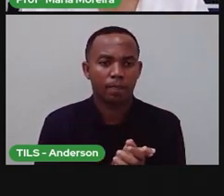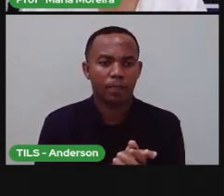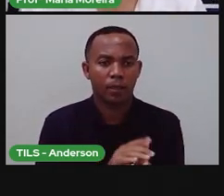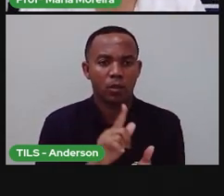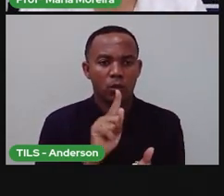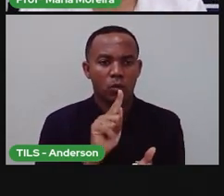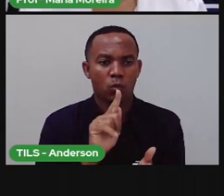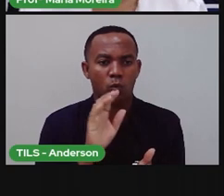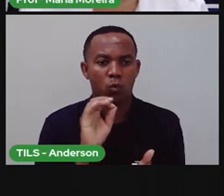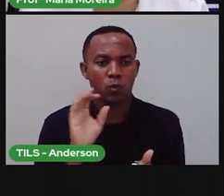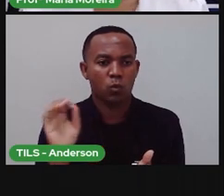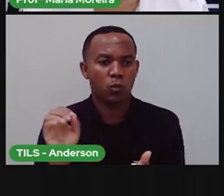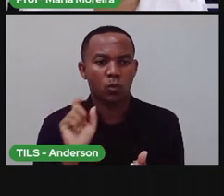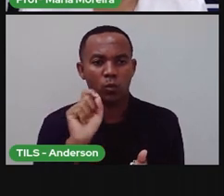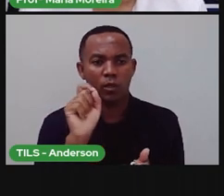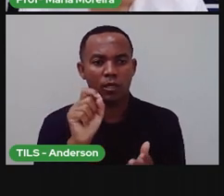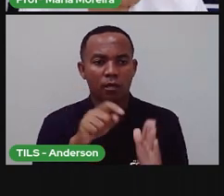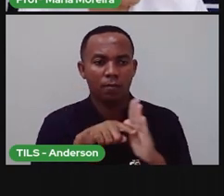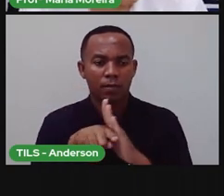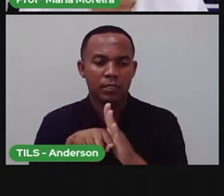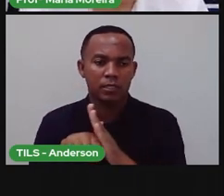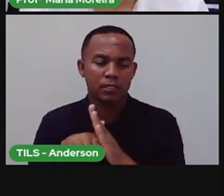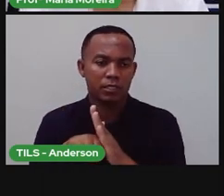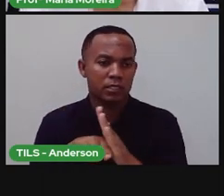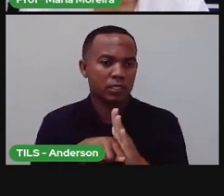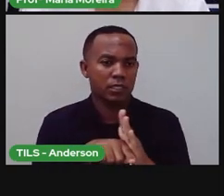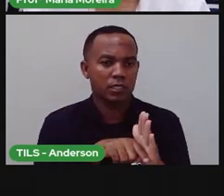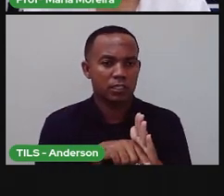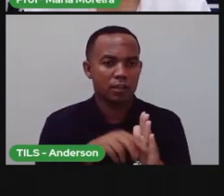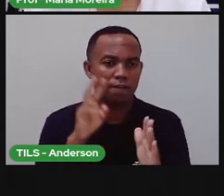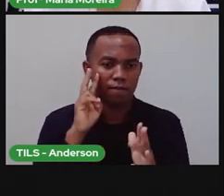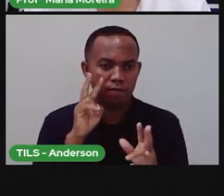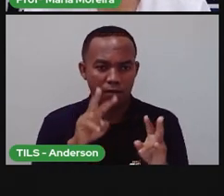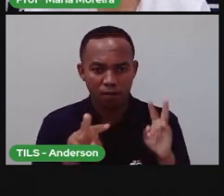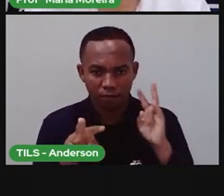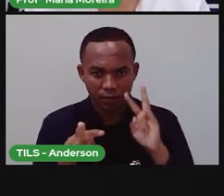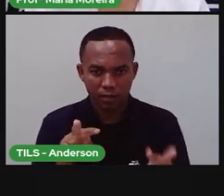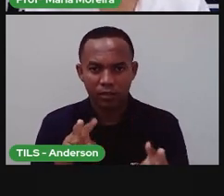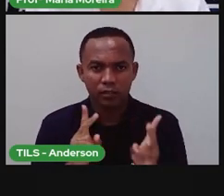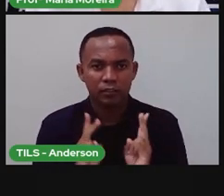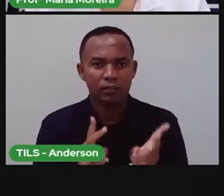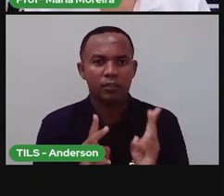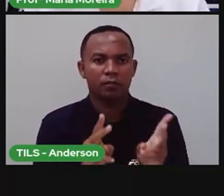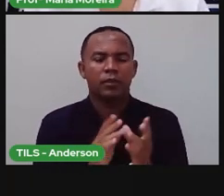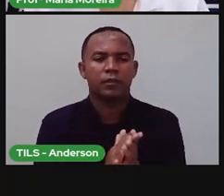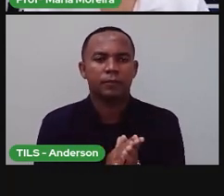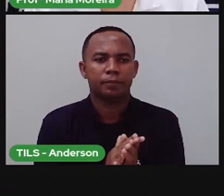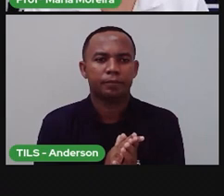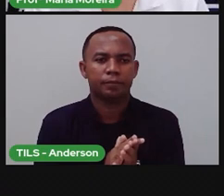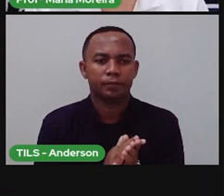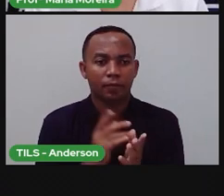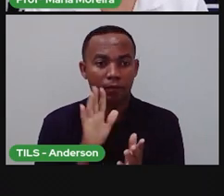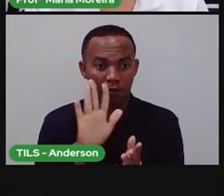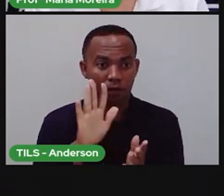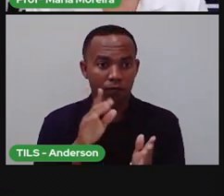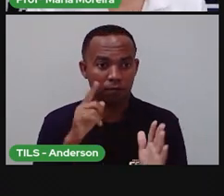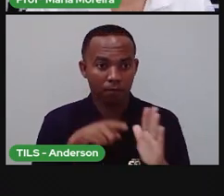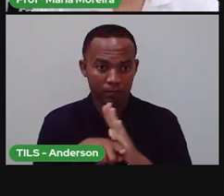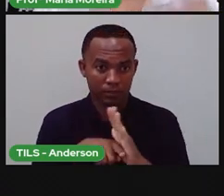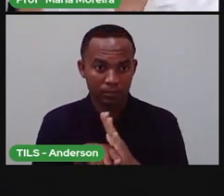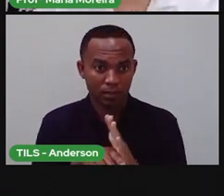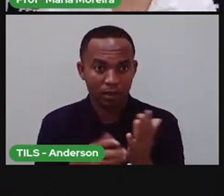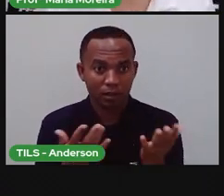por exemplo, é um grande site de pesquisa aí, que vocês podem olhar e pesquisar aqui. Porque a Pro fala, olha, vamos pesquisar.